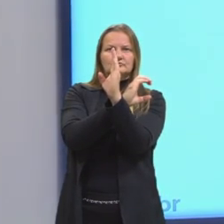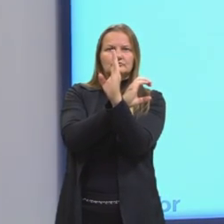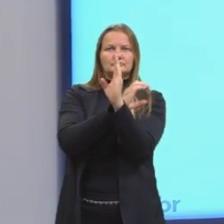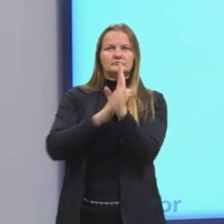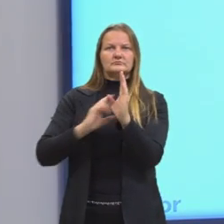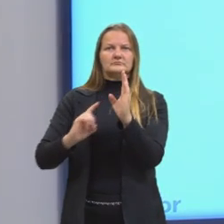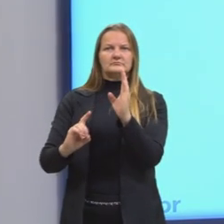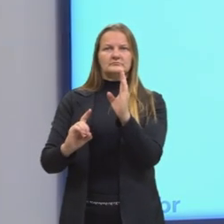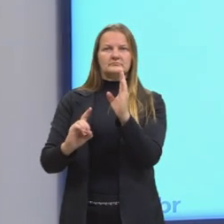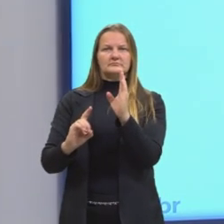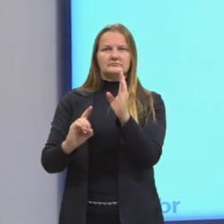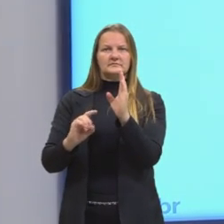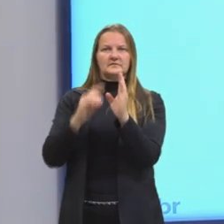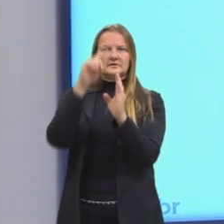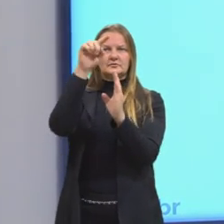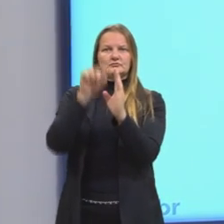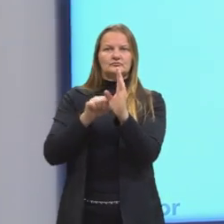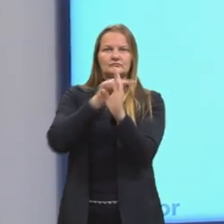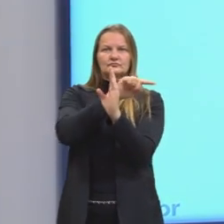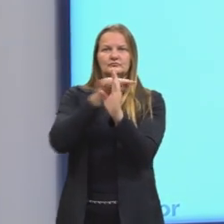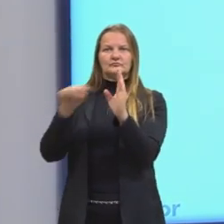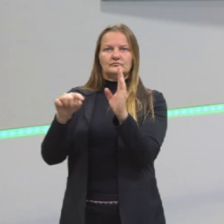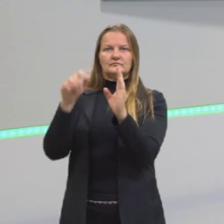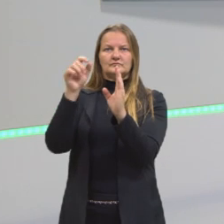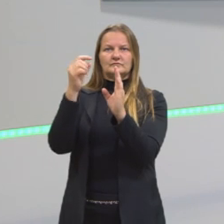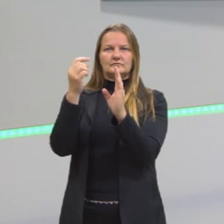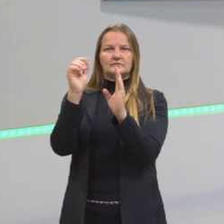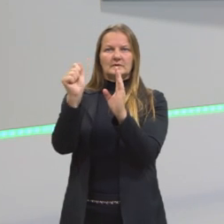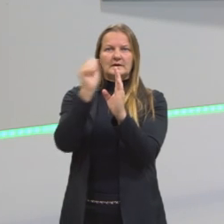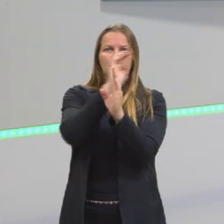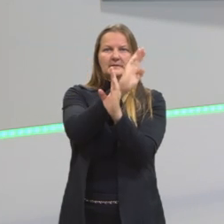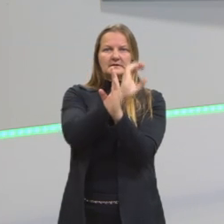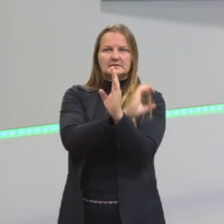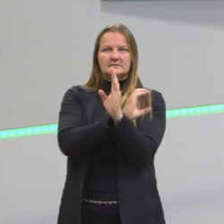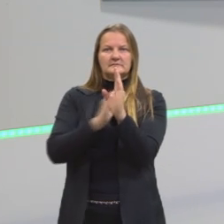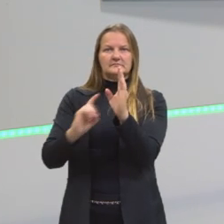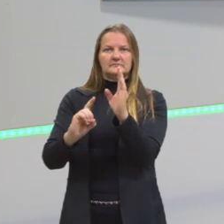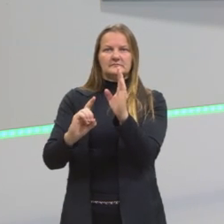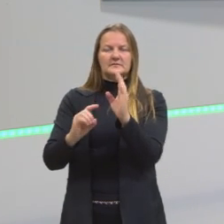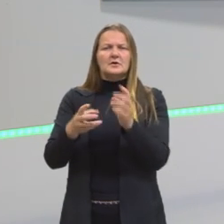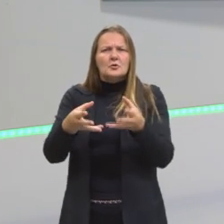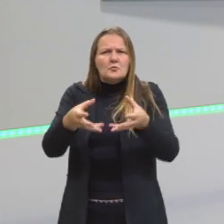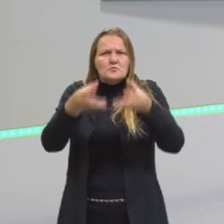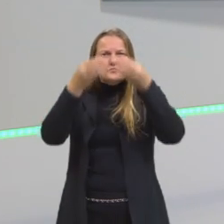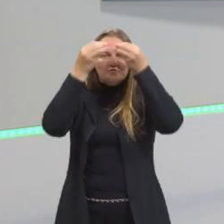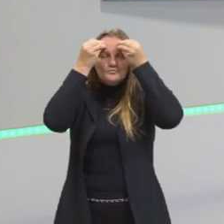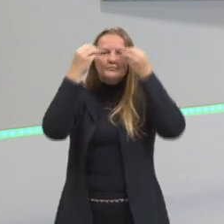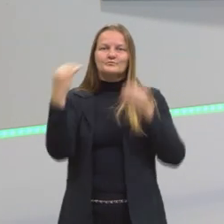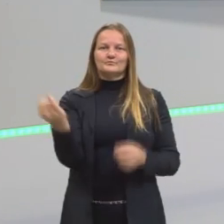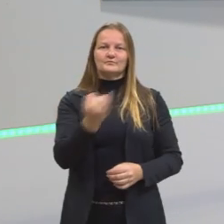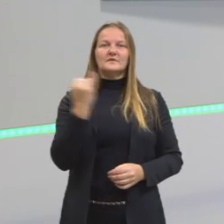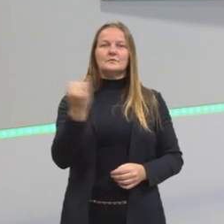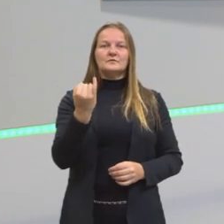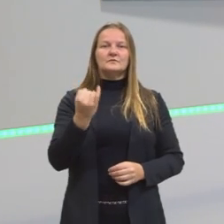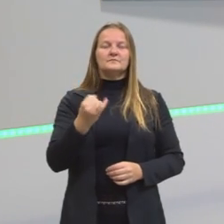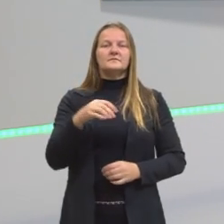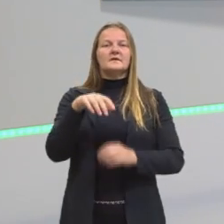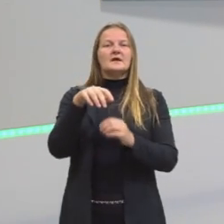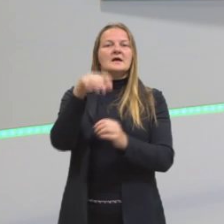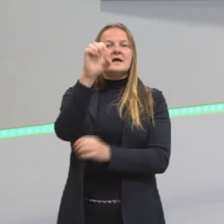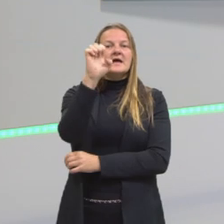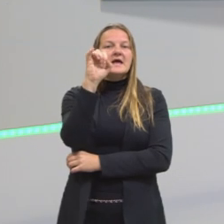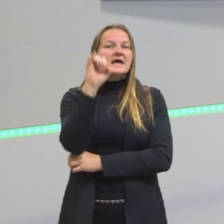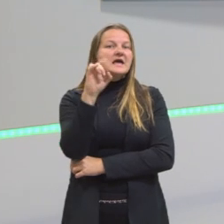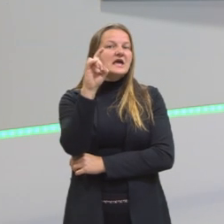ao terceiro e ponto D, quarto quadrante. Então, gravem bem eixo das abcissas,